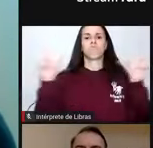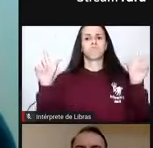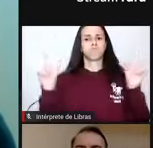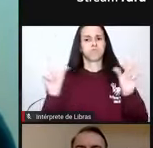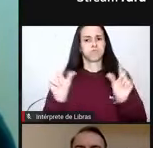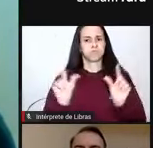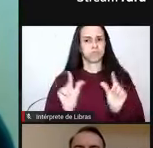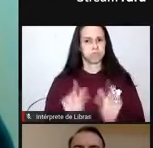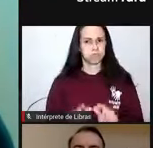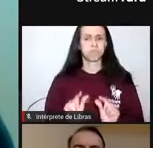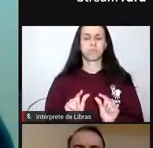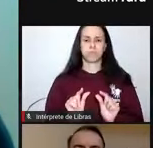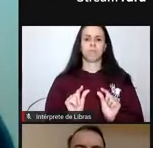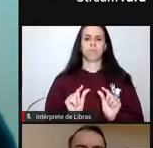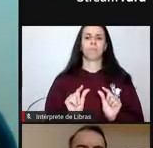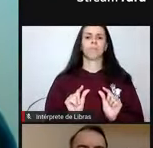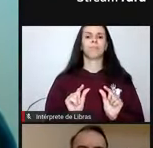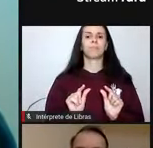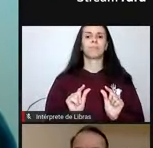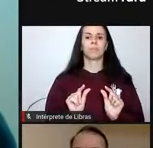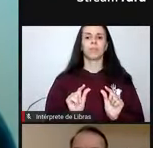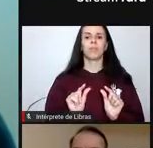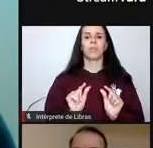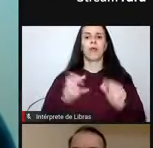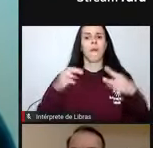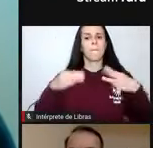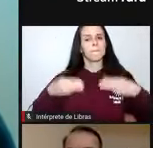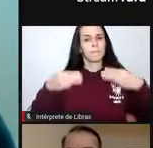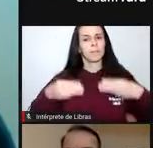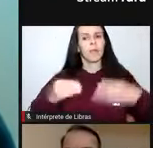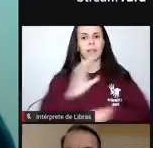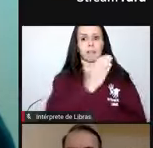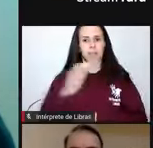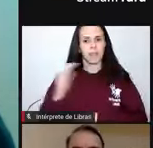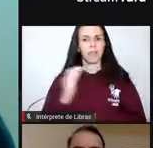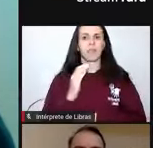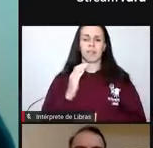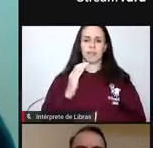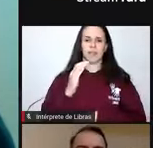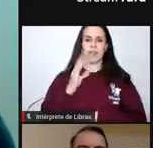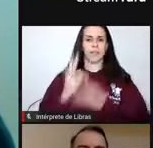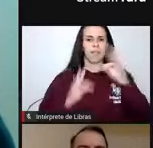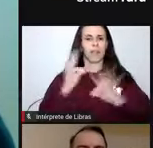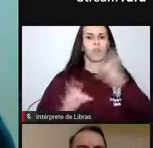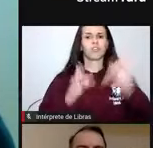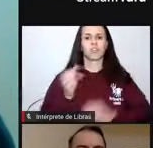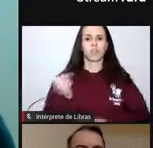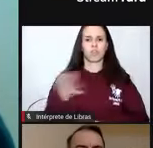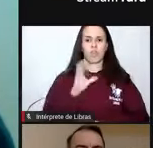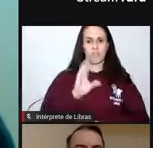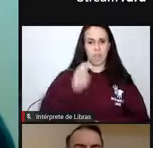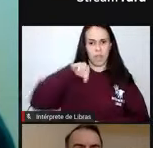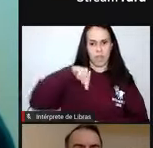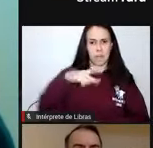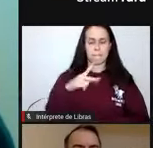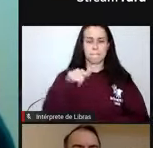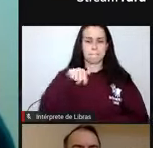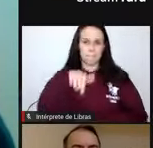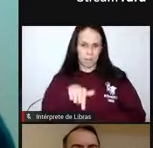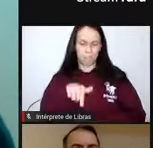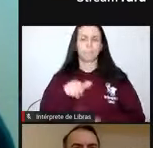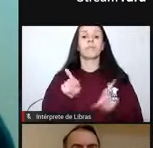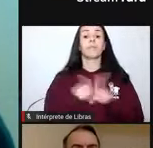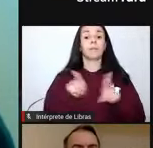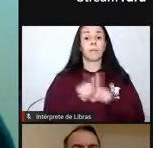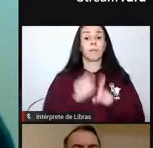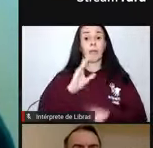do Ministério da Ciência, Tecnologia e Inovação, CNPq, de 15%, a redução orçamentária também da